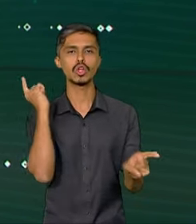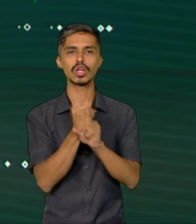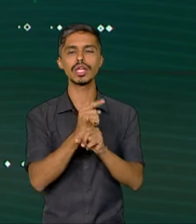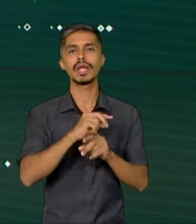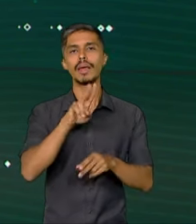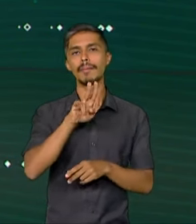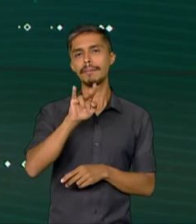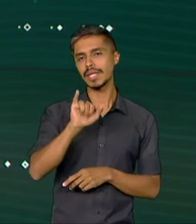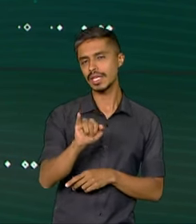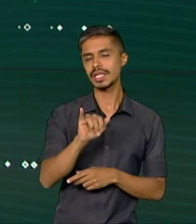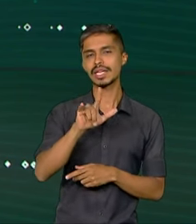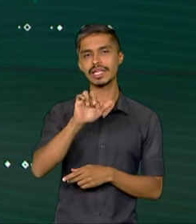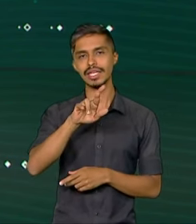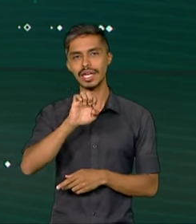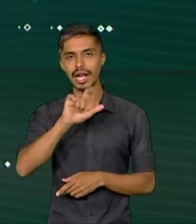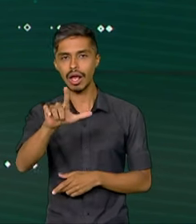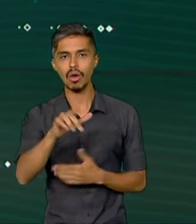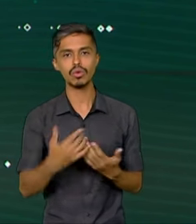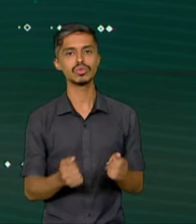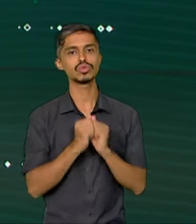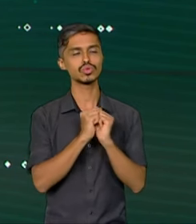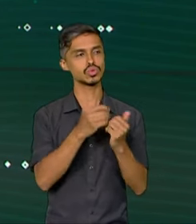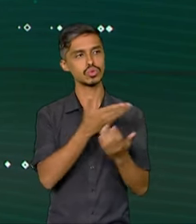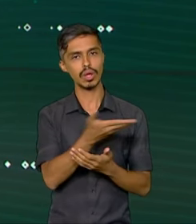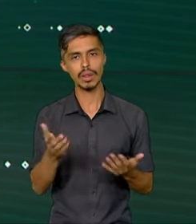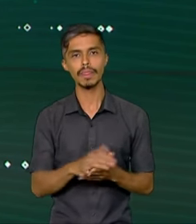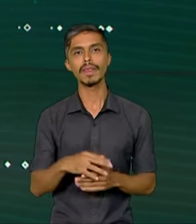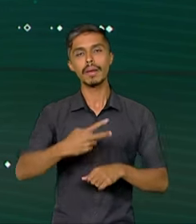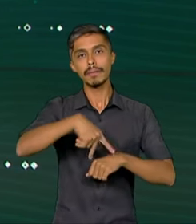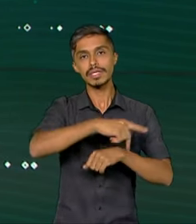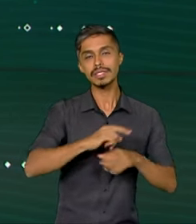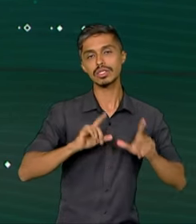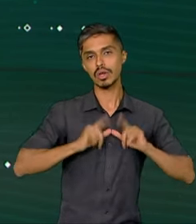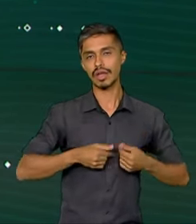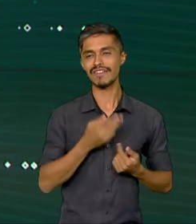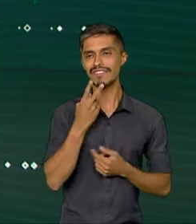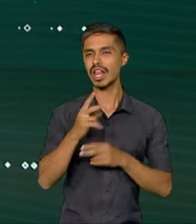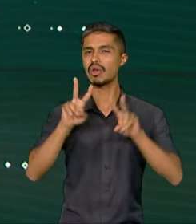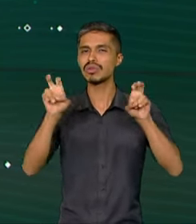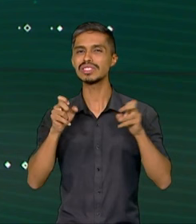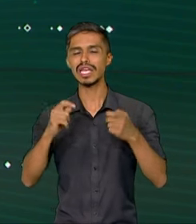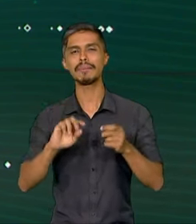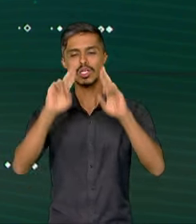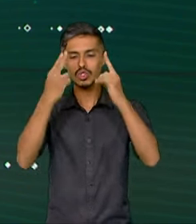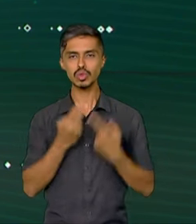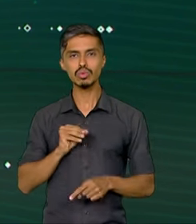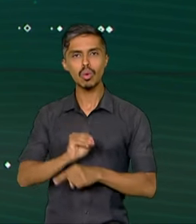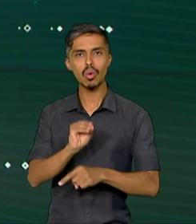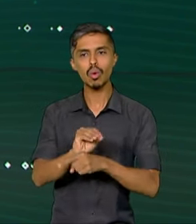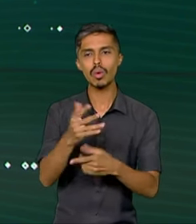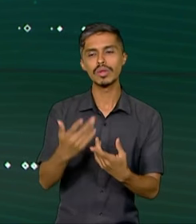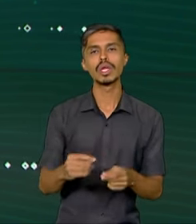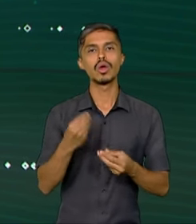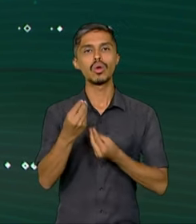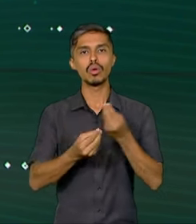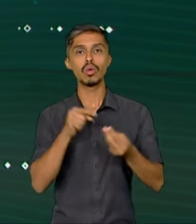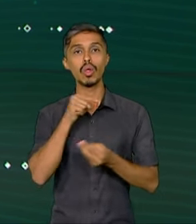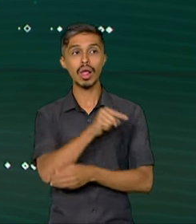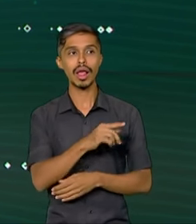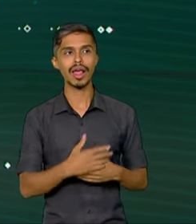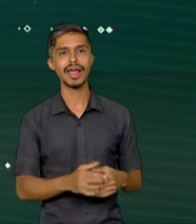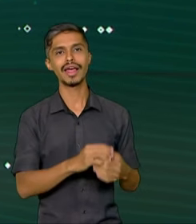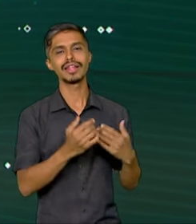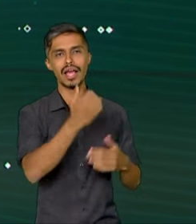bilaterais durante a cúpula. Com o presidente de Israel, o assunto foi a questão humanitária no conflito com a Palestina.